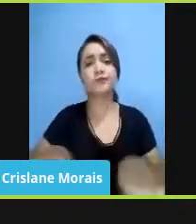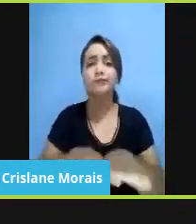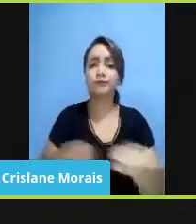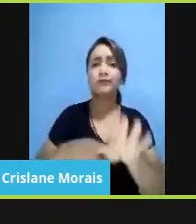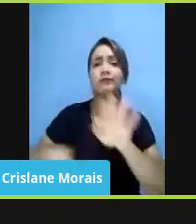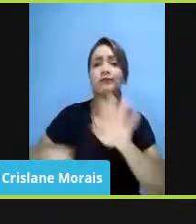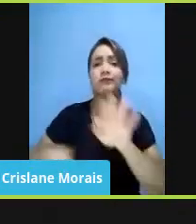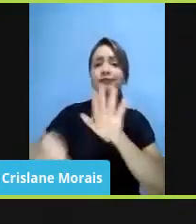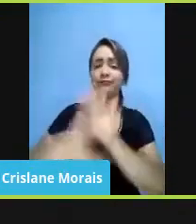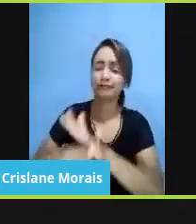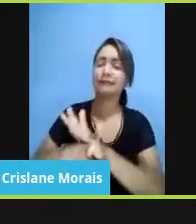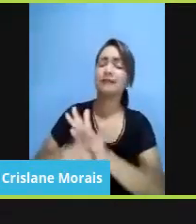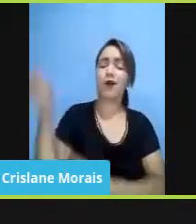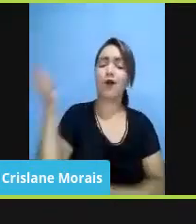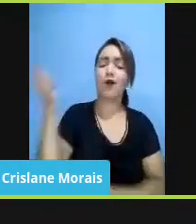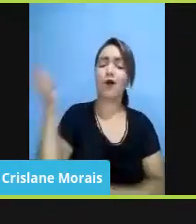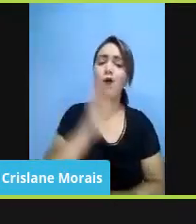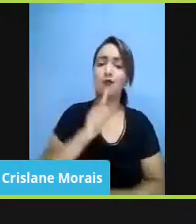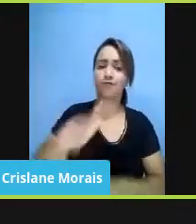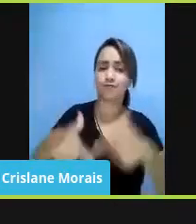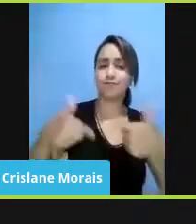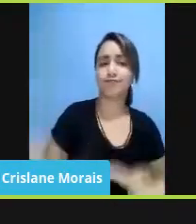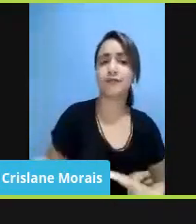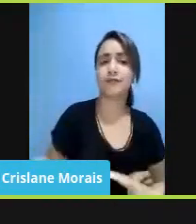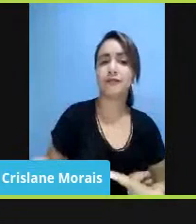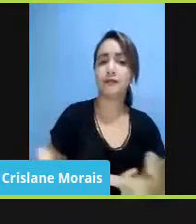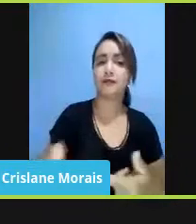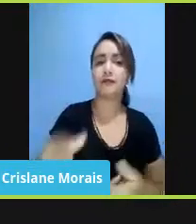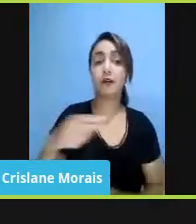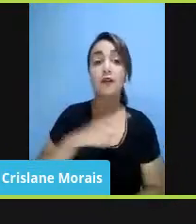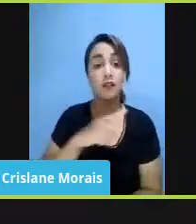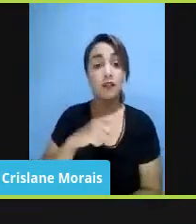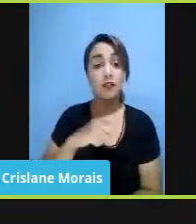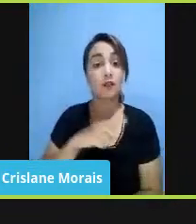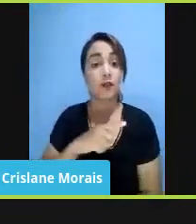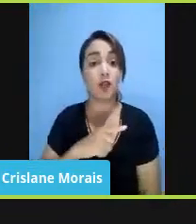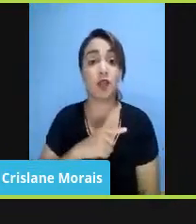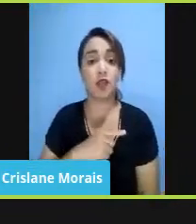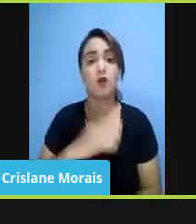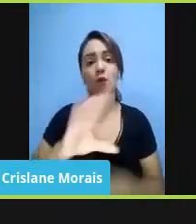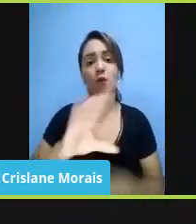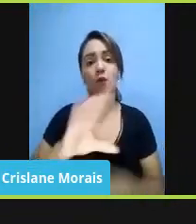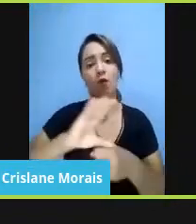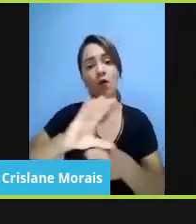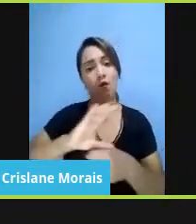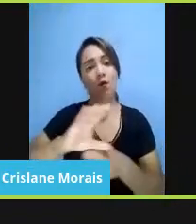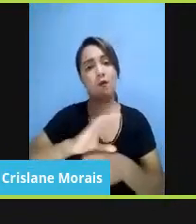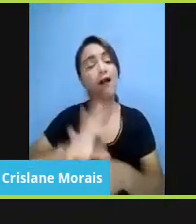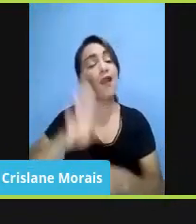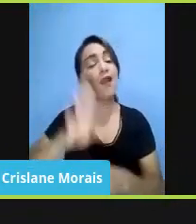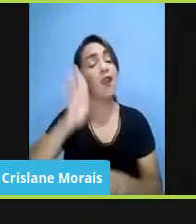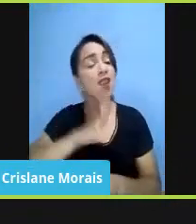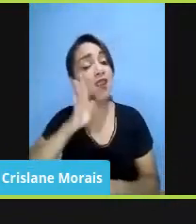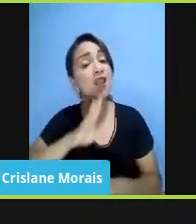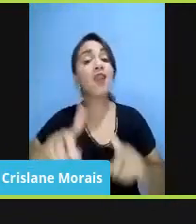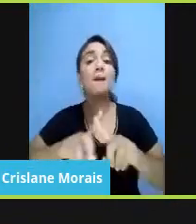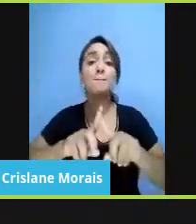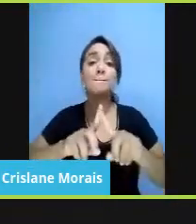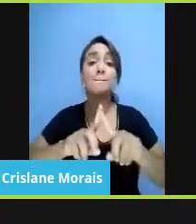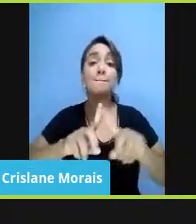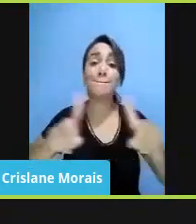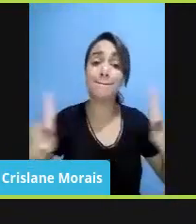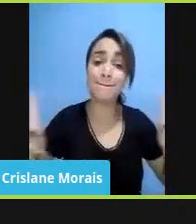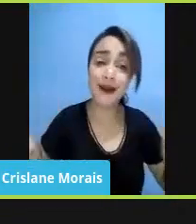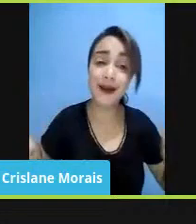Vocês pegaram, têm aí em mãos uma Constituição muito bacana, mas que está muito, muito